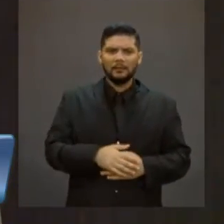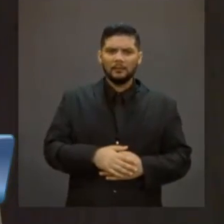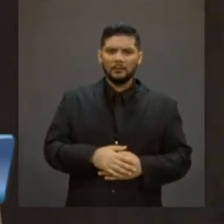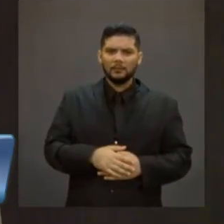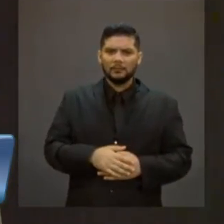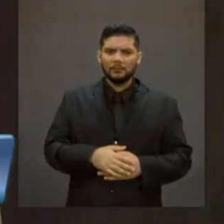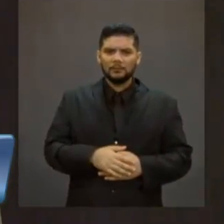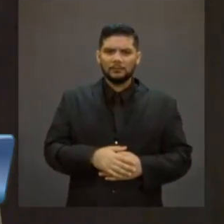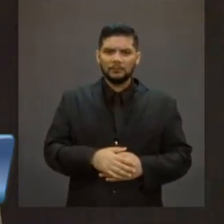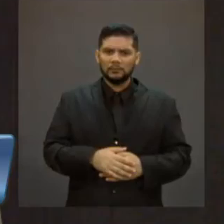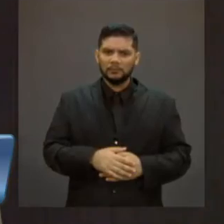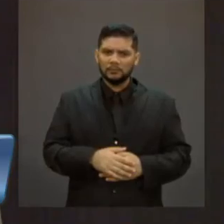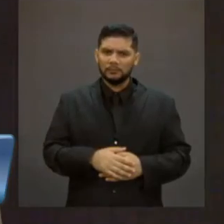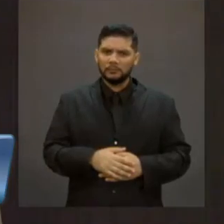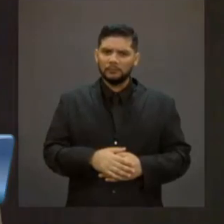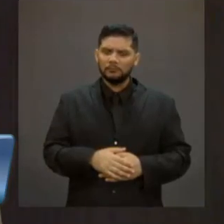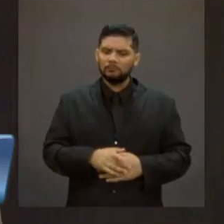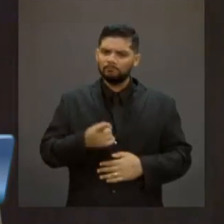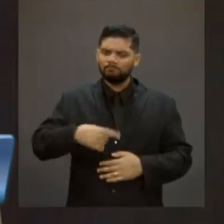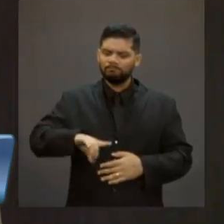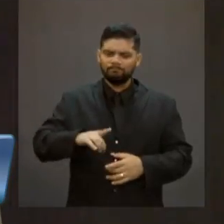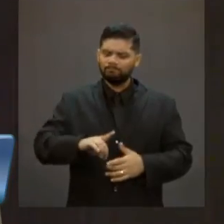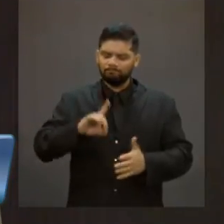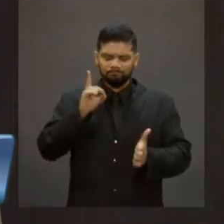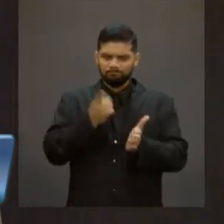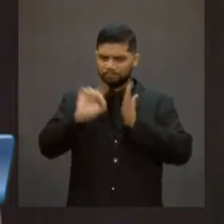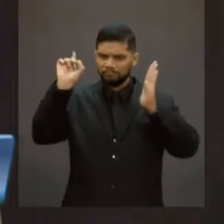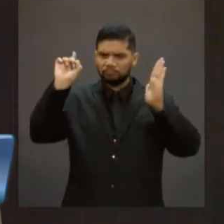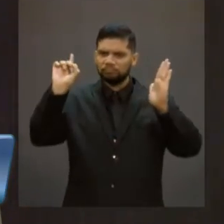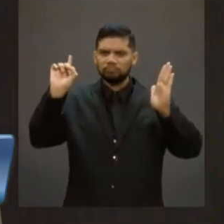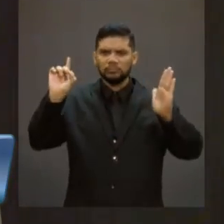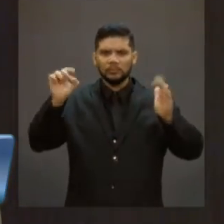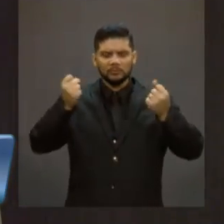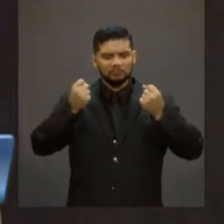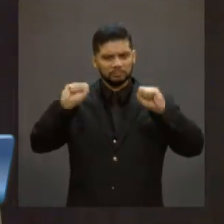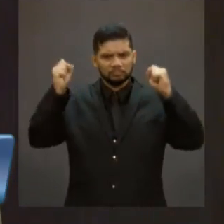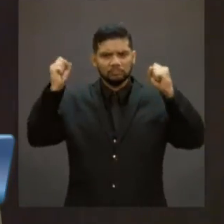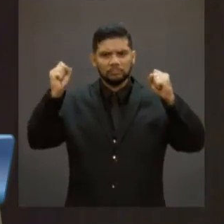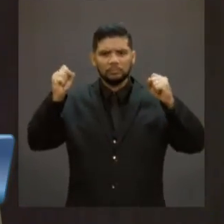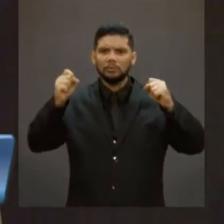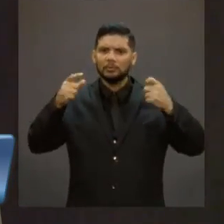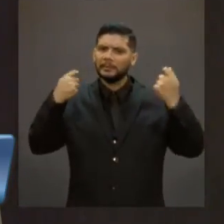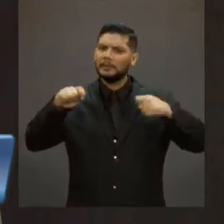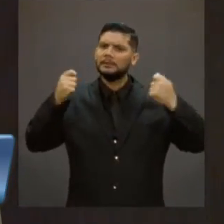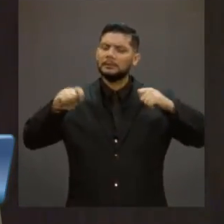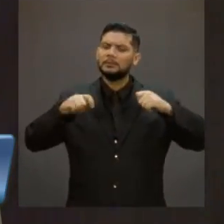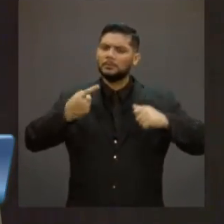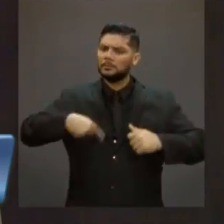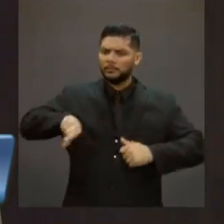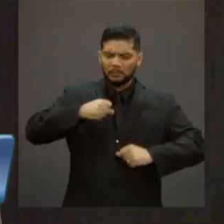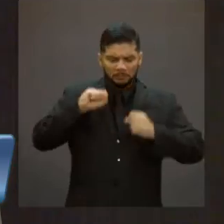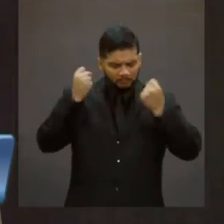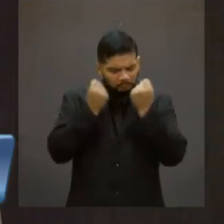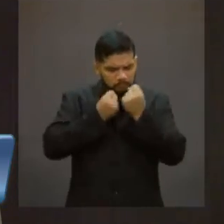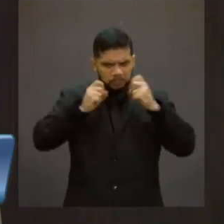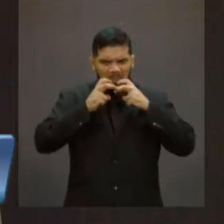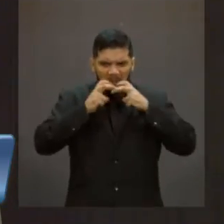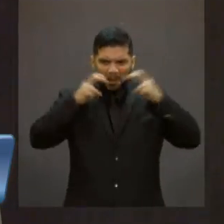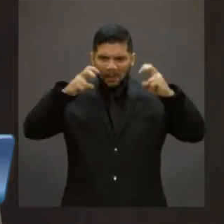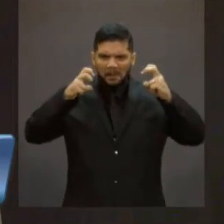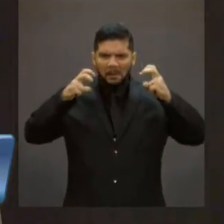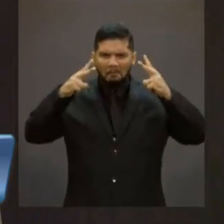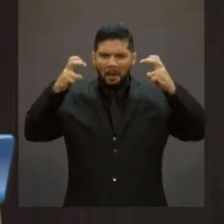abjeto, é indignante. Nós precisamos que a nossa indignação chegue à Brasília e